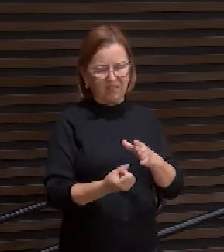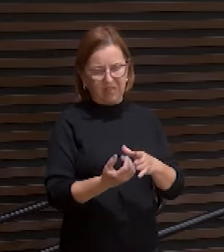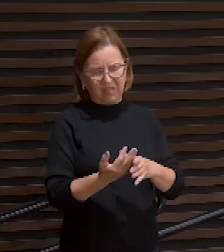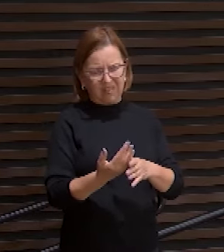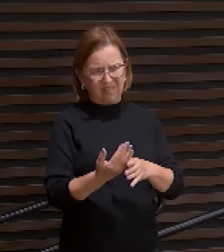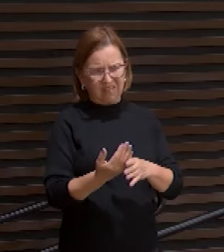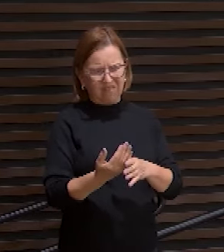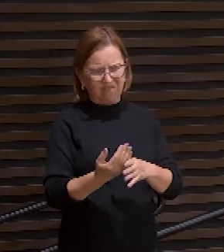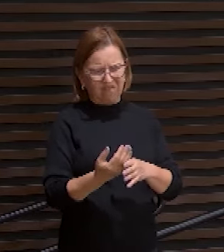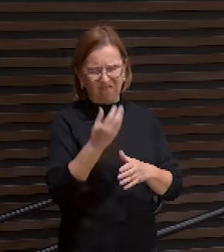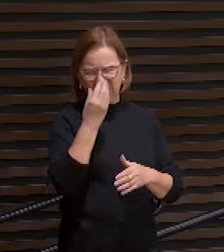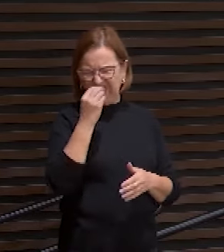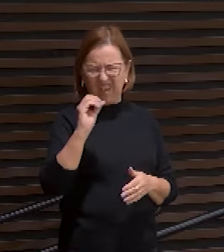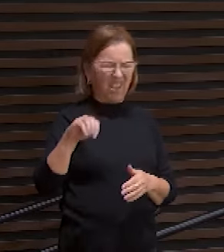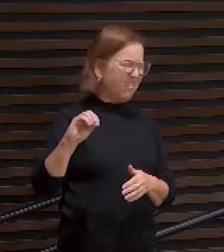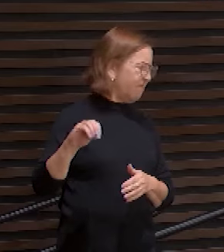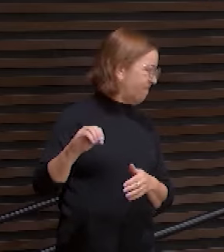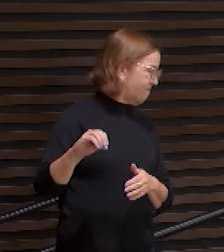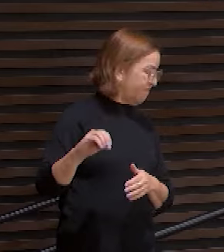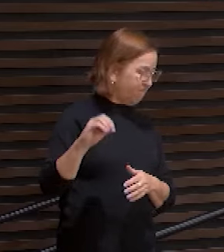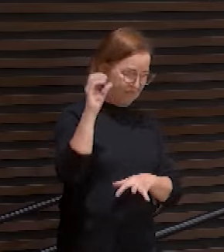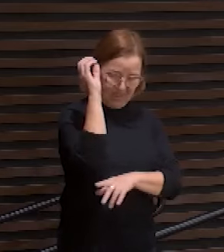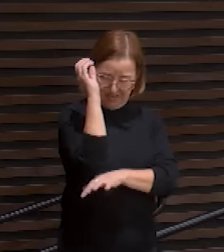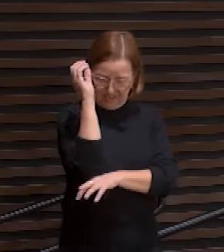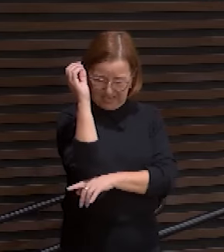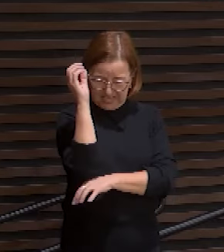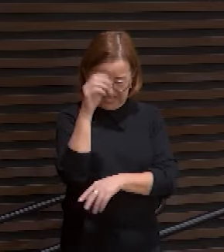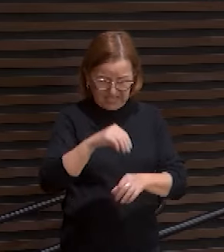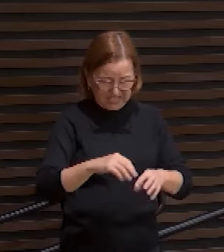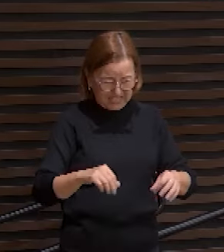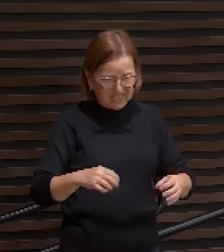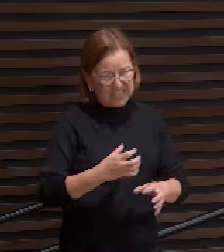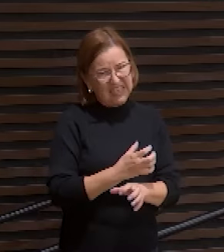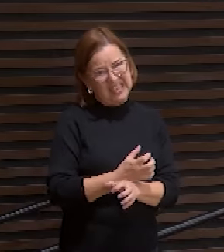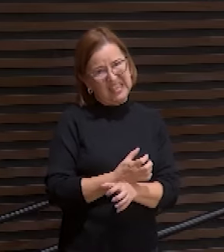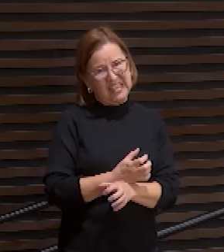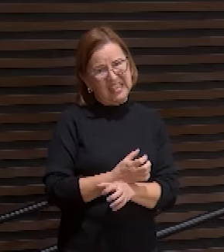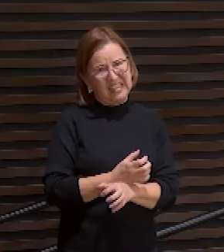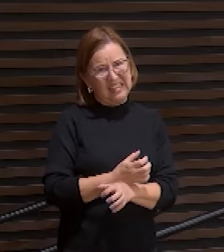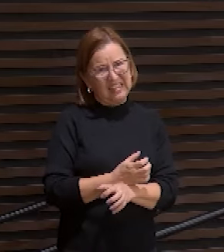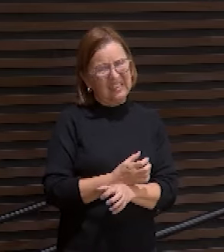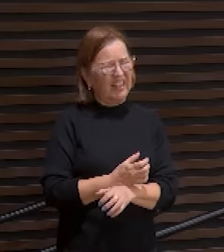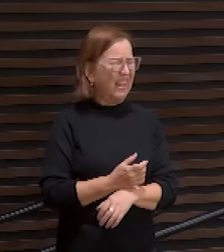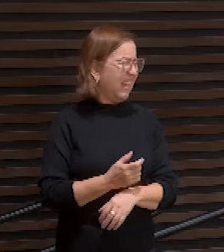insignificante. E uma raiz de terra seca é algo como que sem futuro.